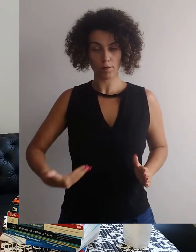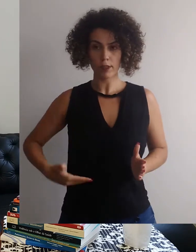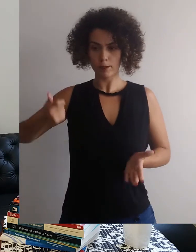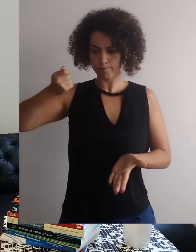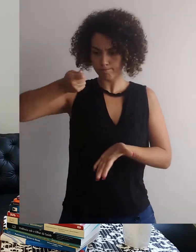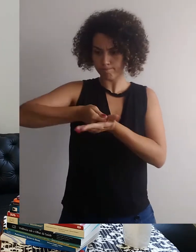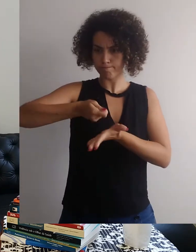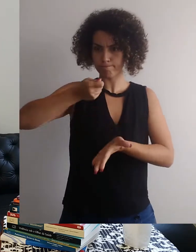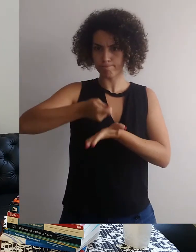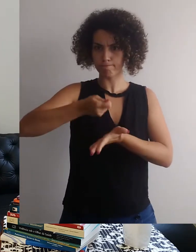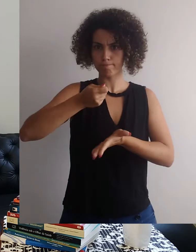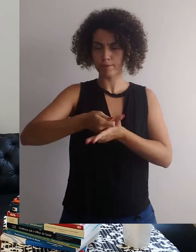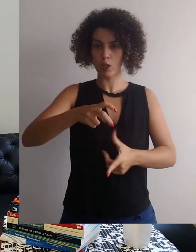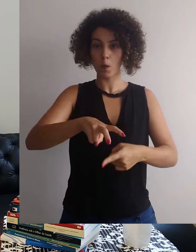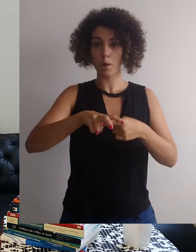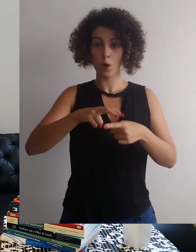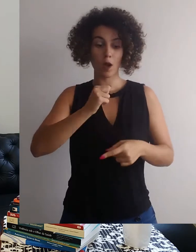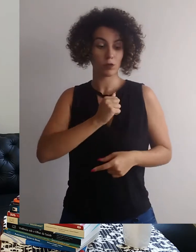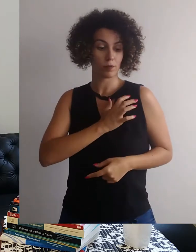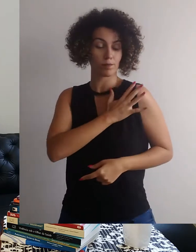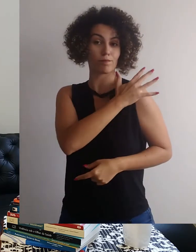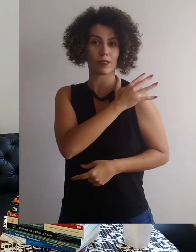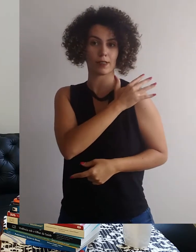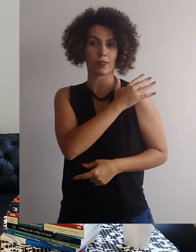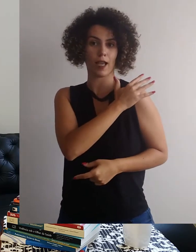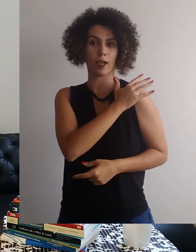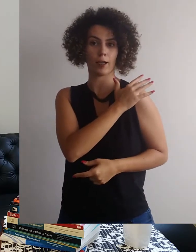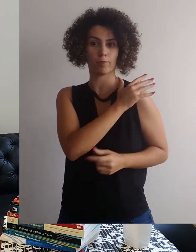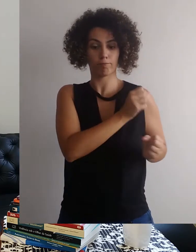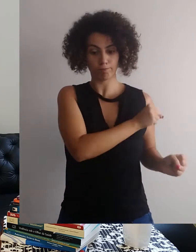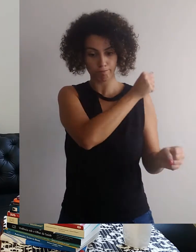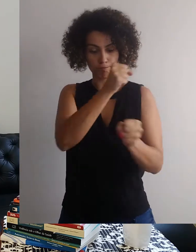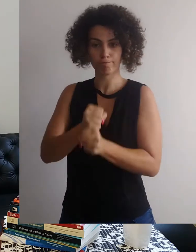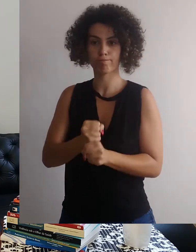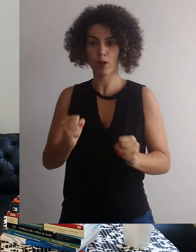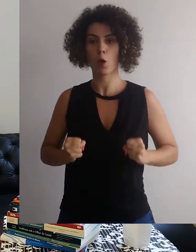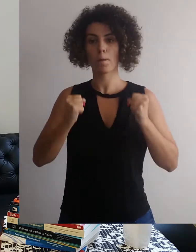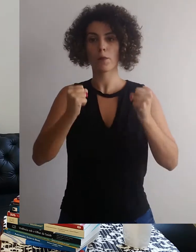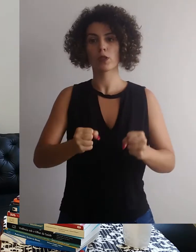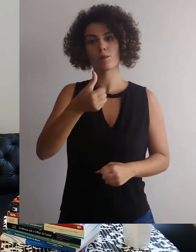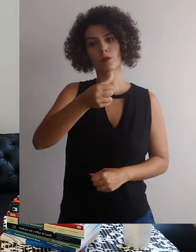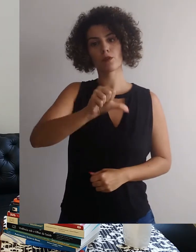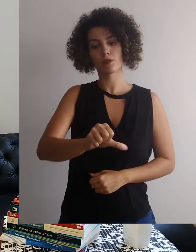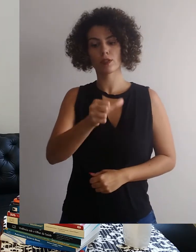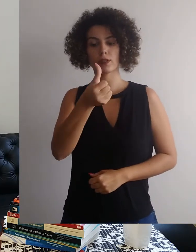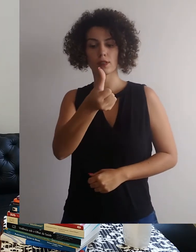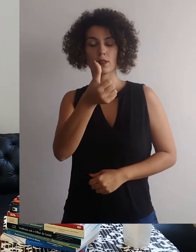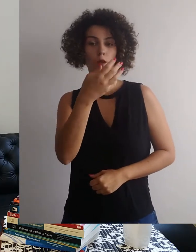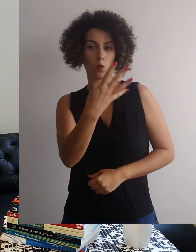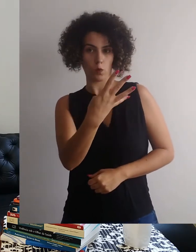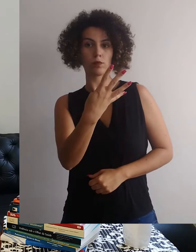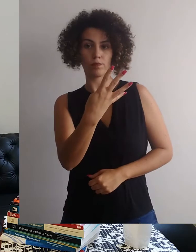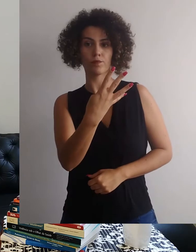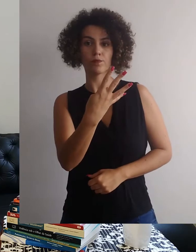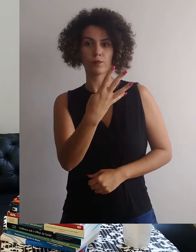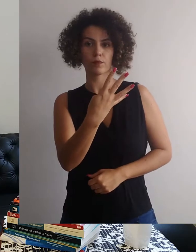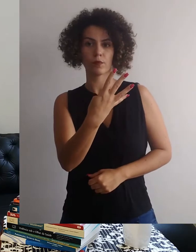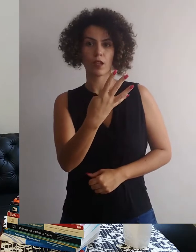autoritário exercido por um comitê militar, isso em final de 1963, ou início de